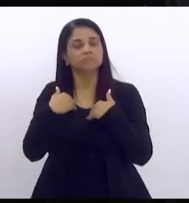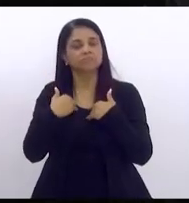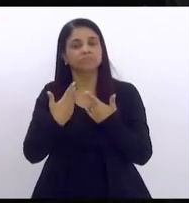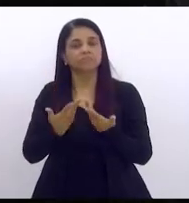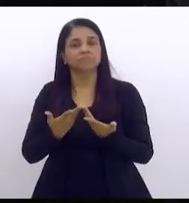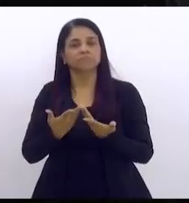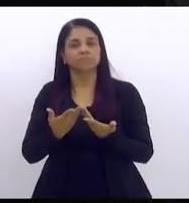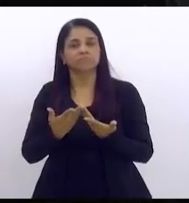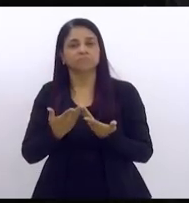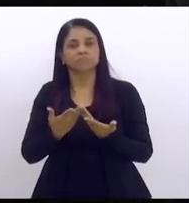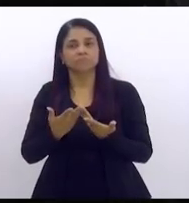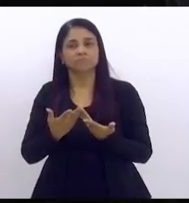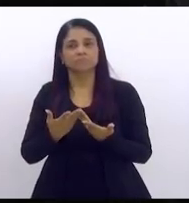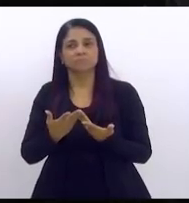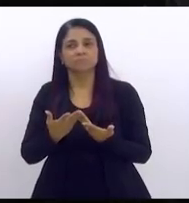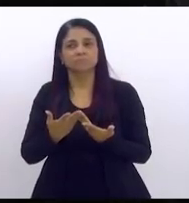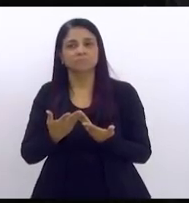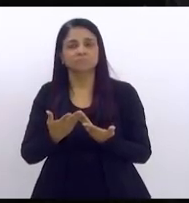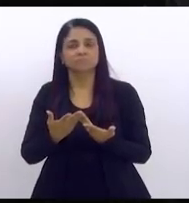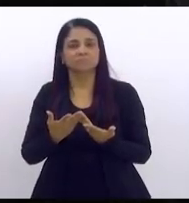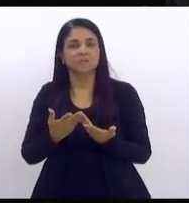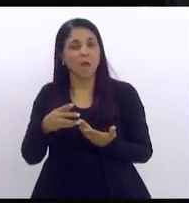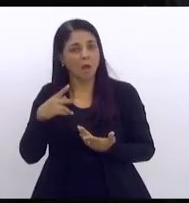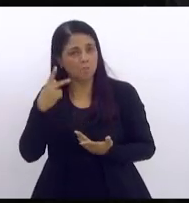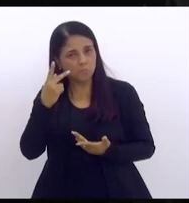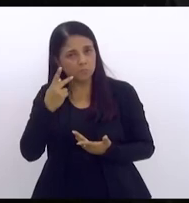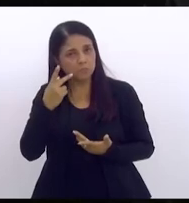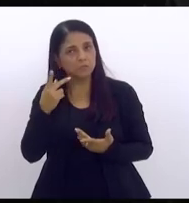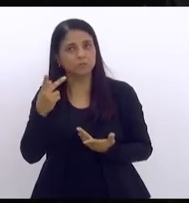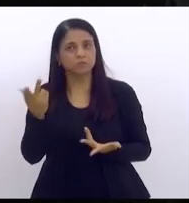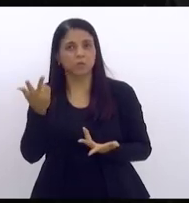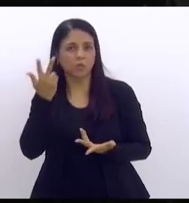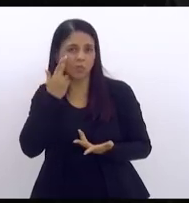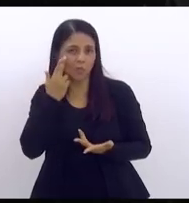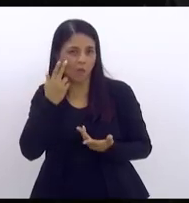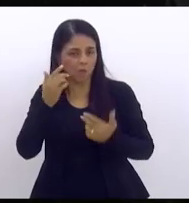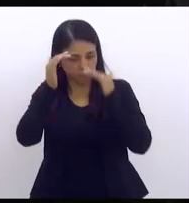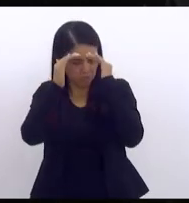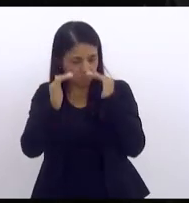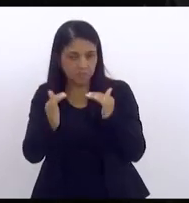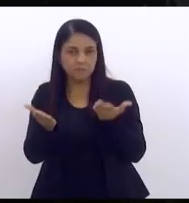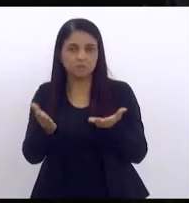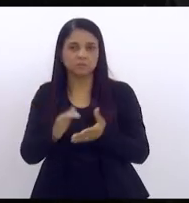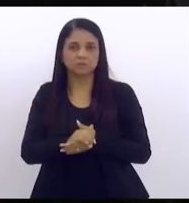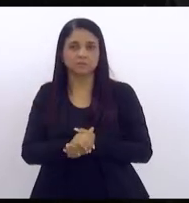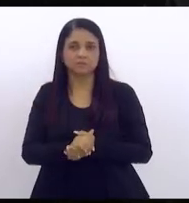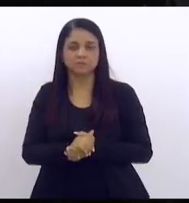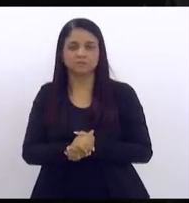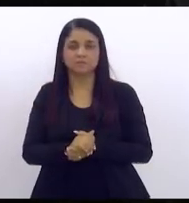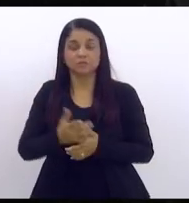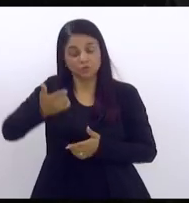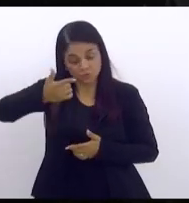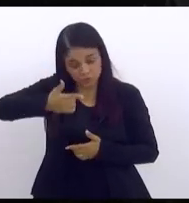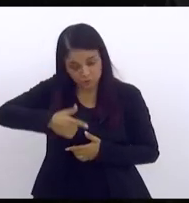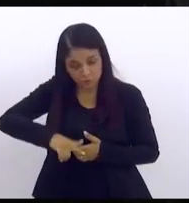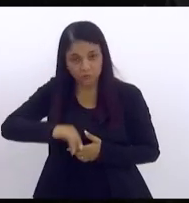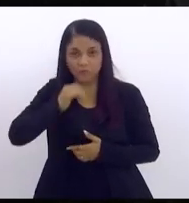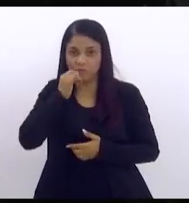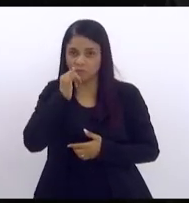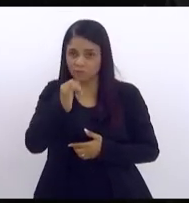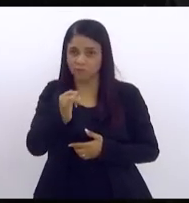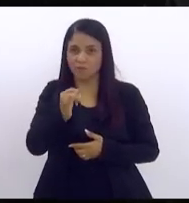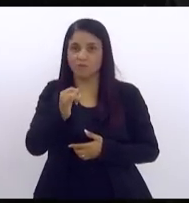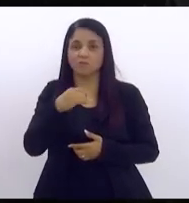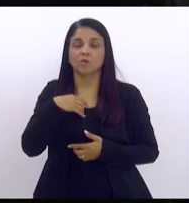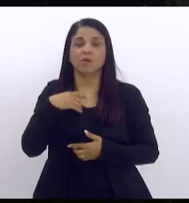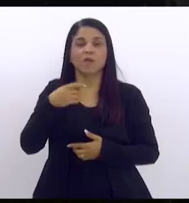como cabe a política porque eu volto a dizer eu me lembro aqui do nosso